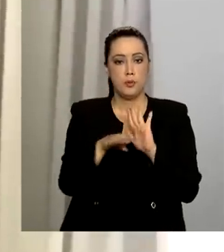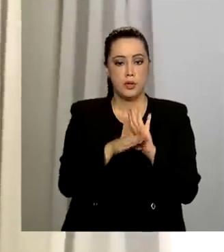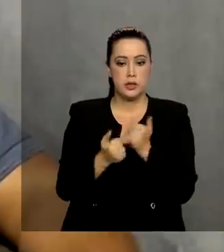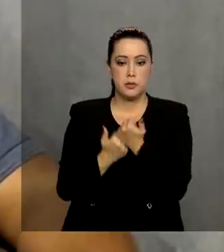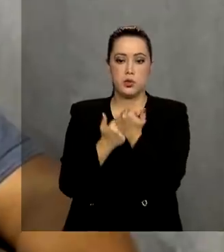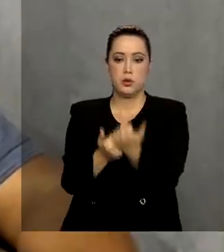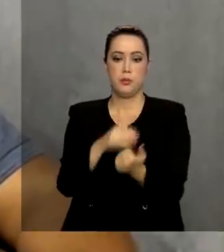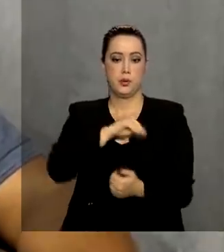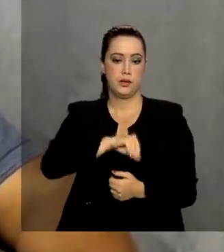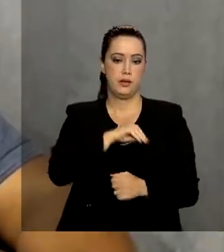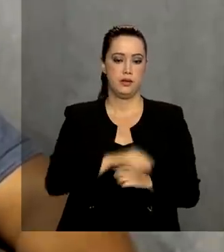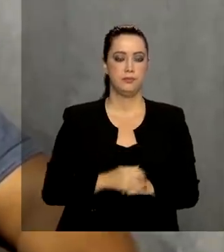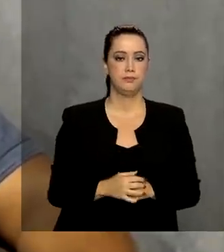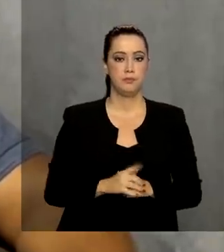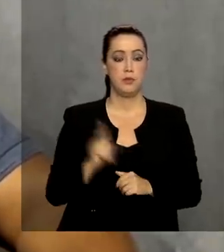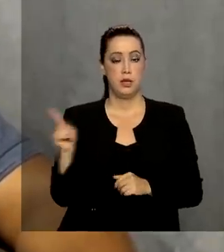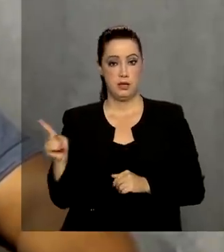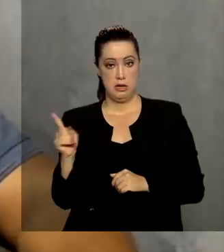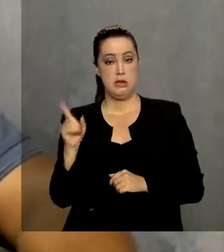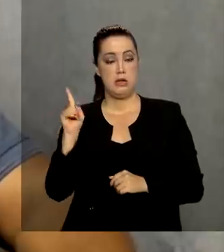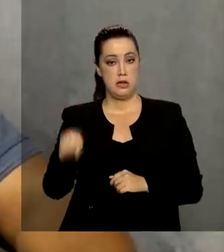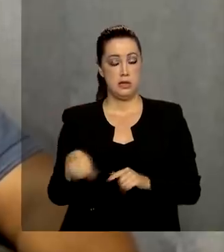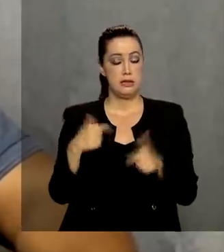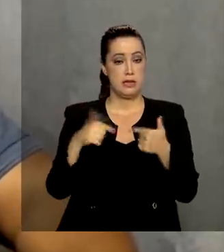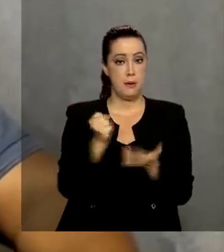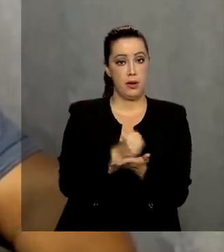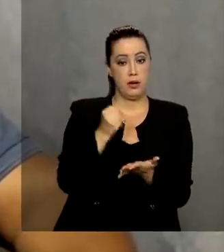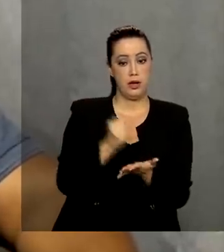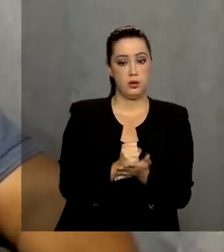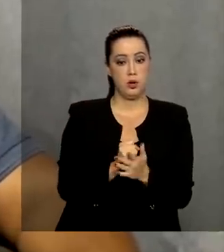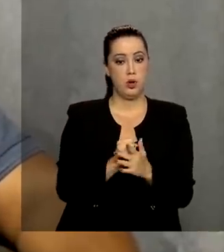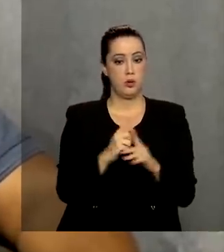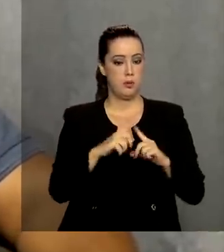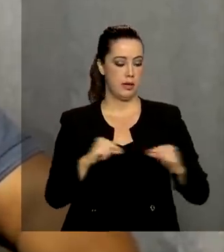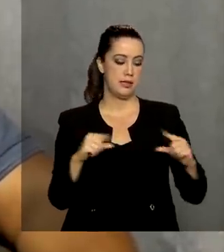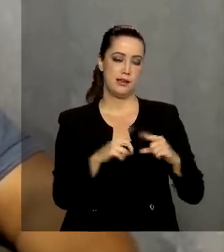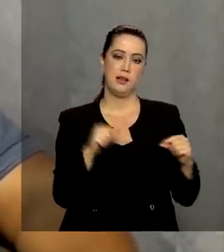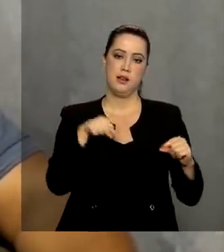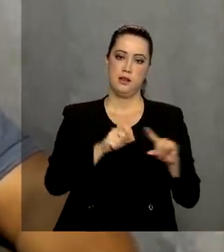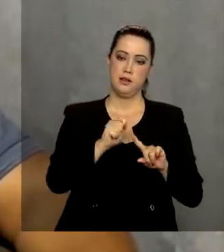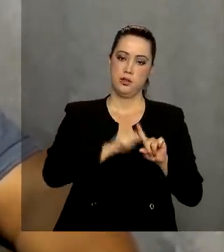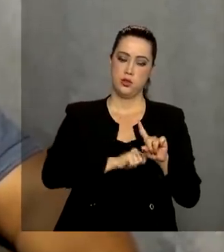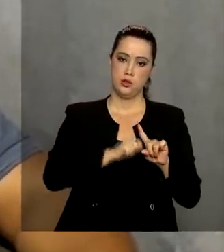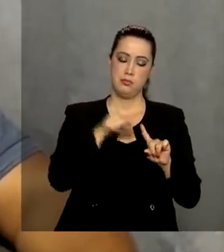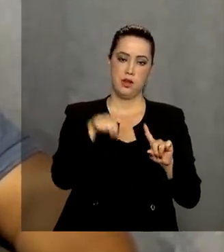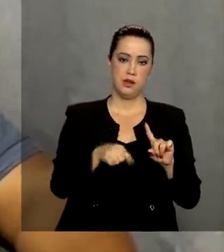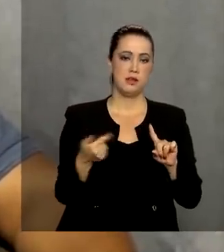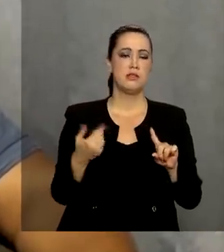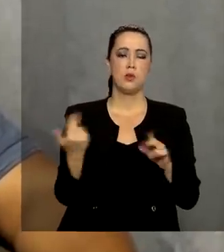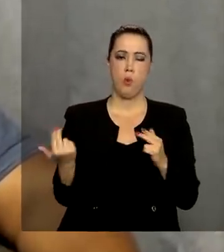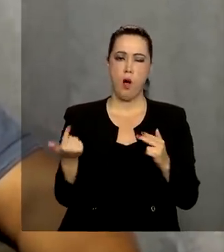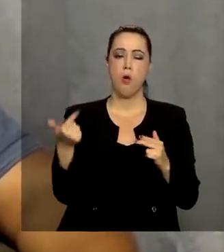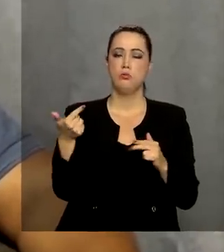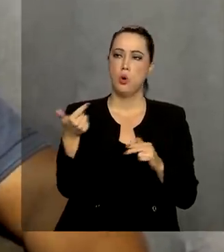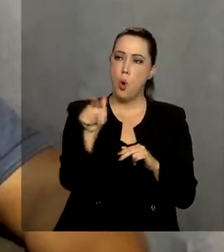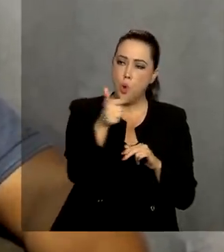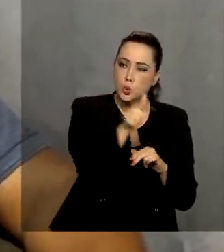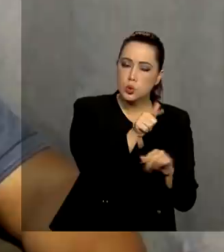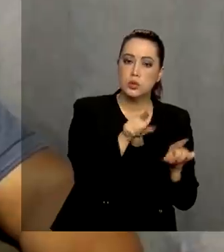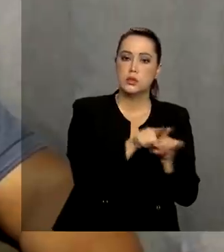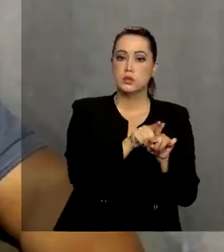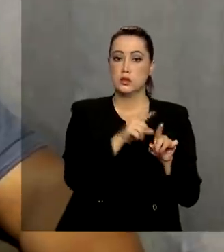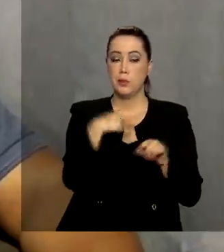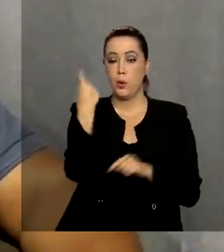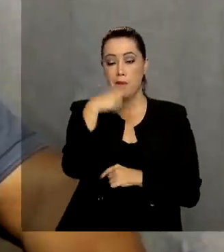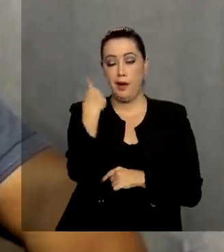salários. Rondinelli é funcionário de um cartório em Brasília. Este mês, ele e outros colegas tiveram a